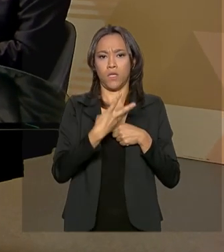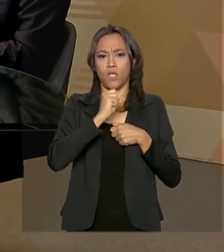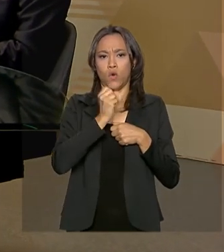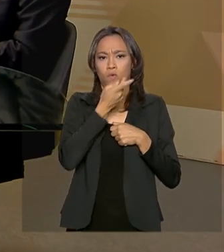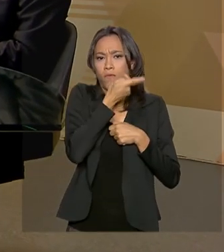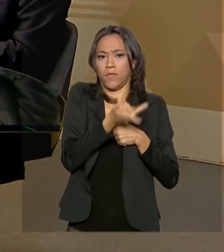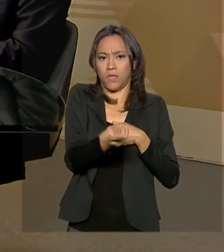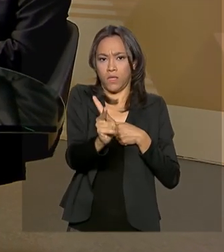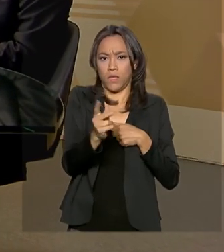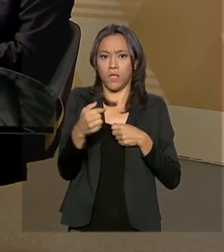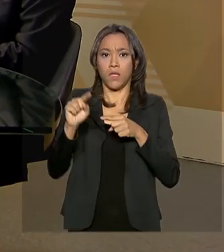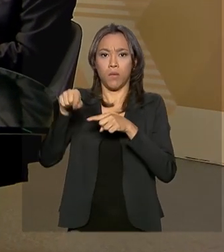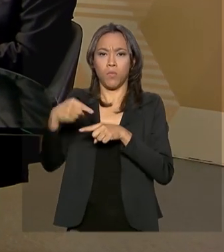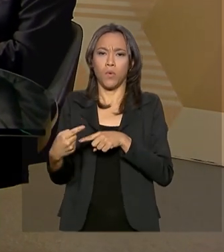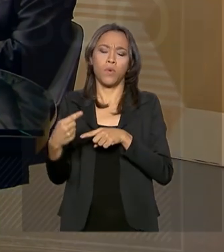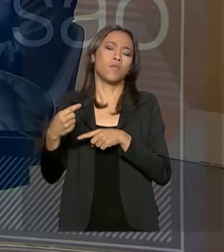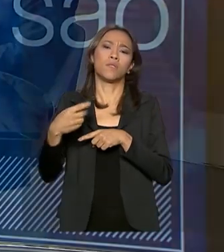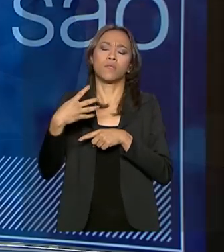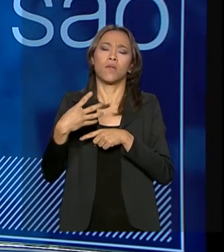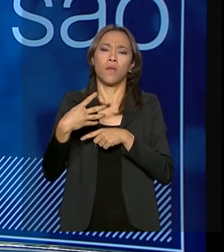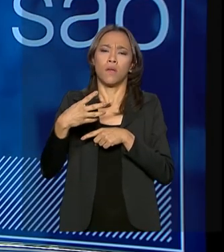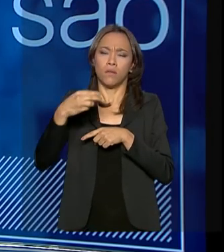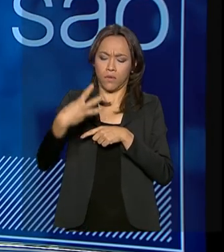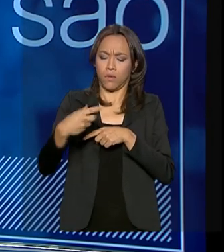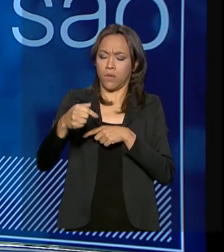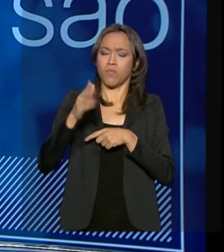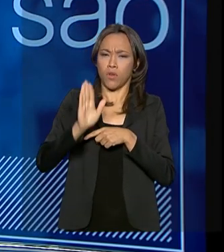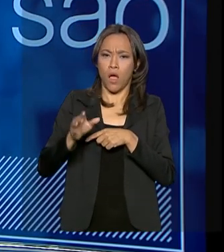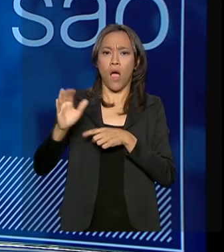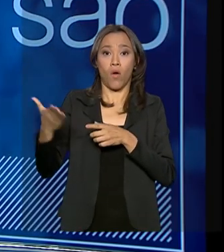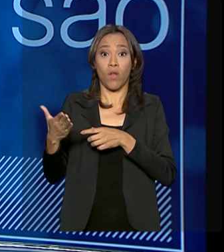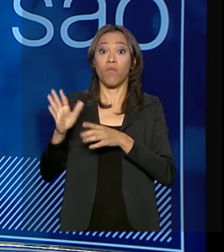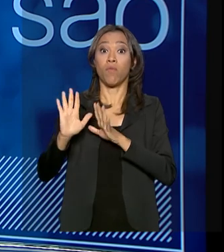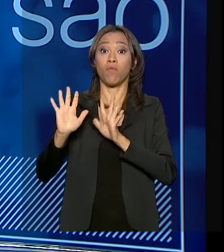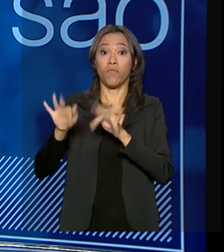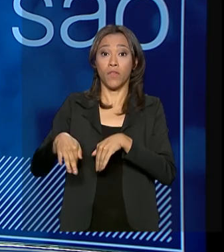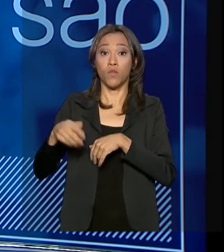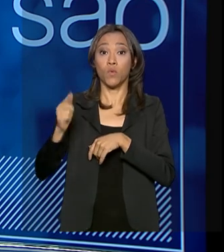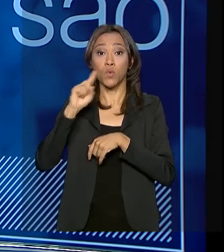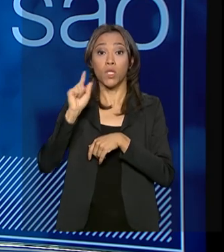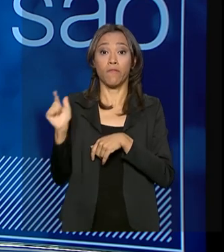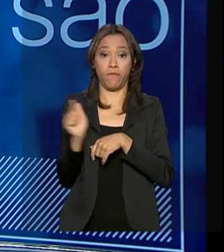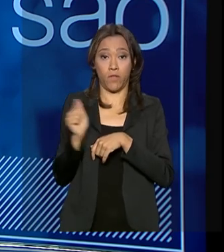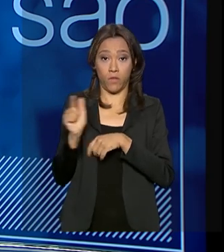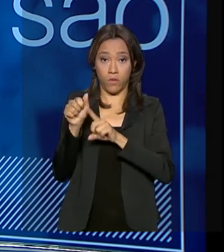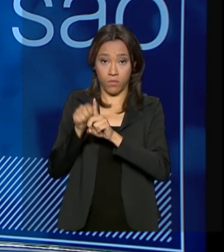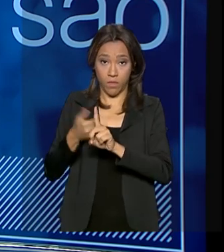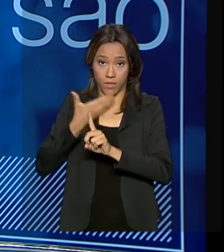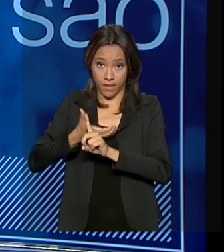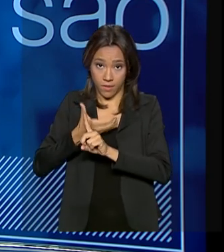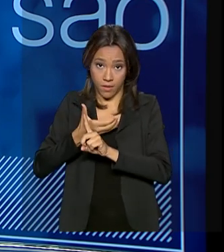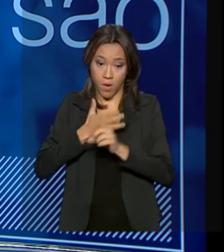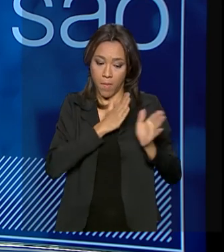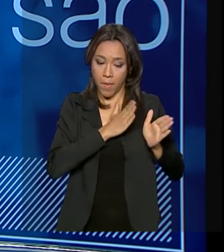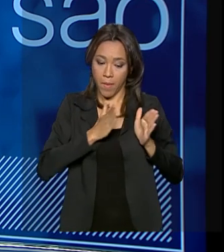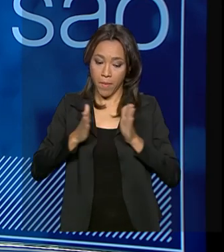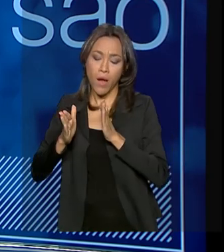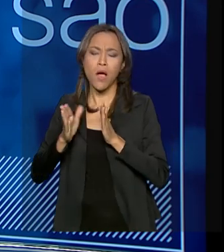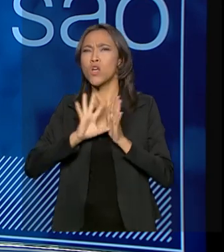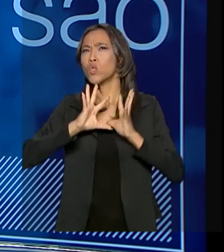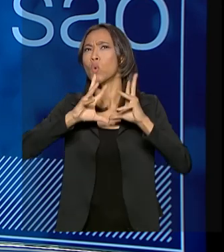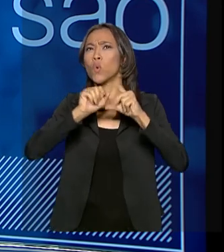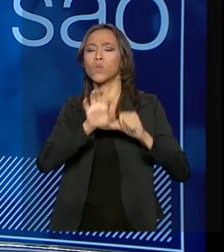39º e no outro 40º, vamos terminar no dia 22 de dezembro. Teremos feito não só todos os